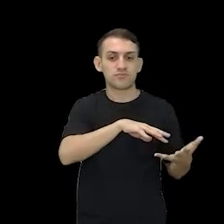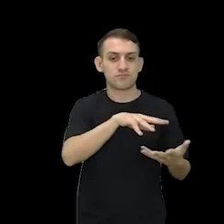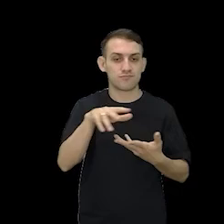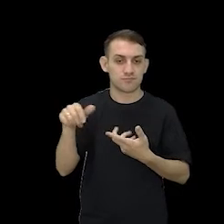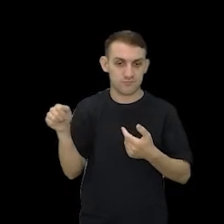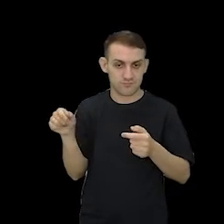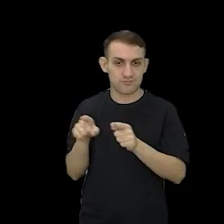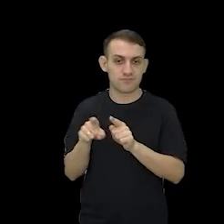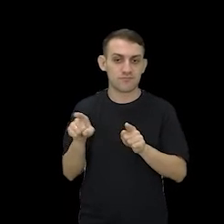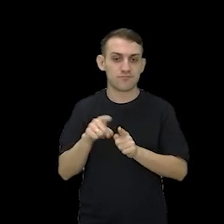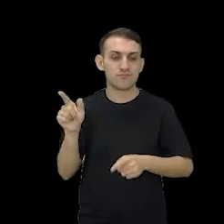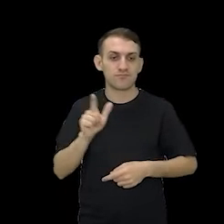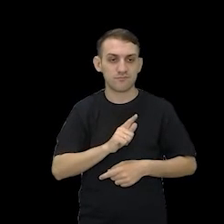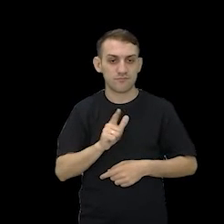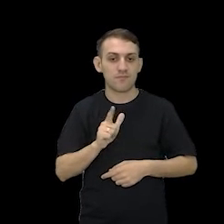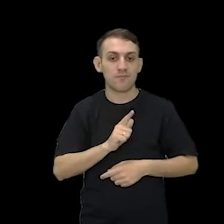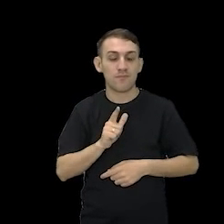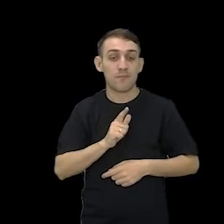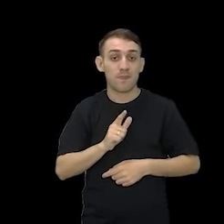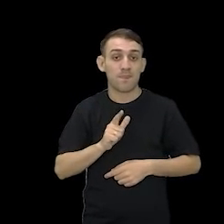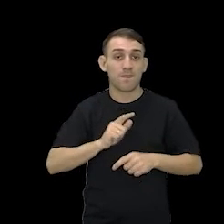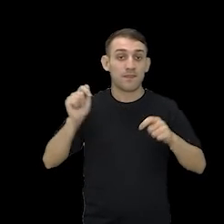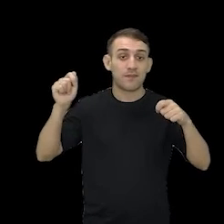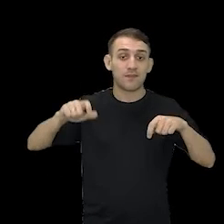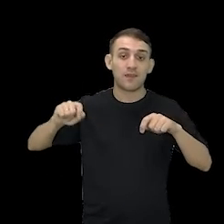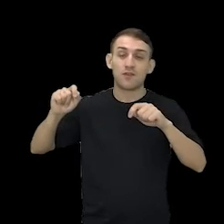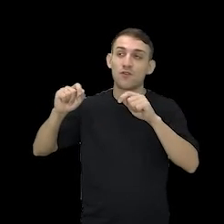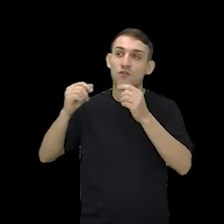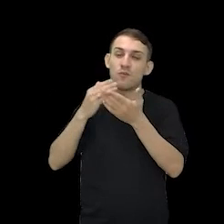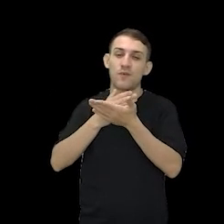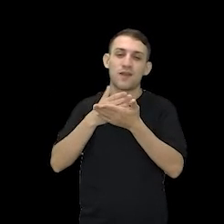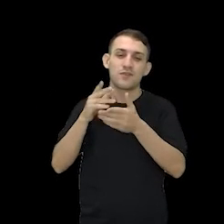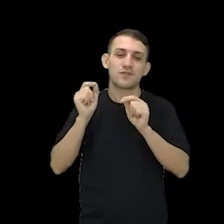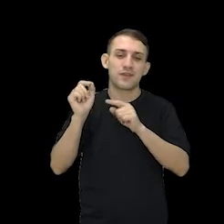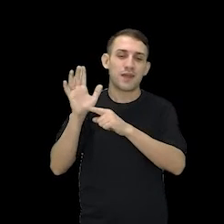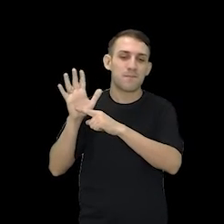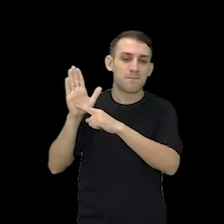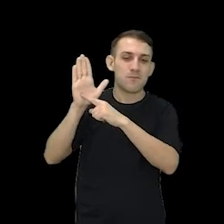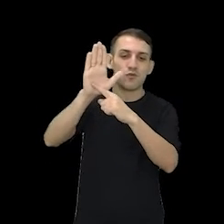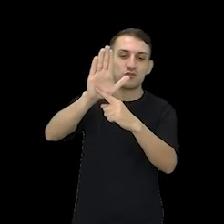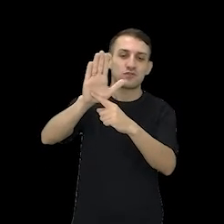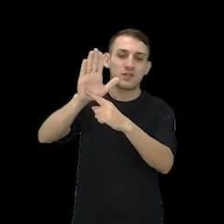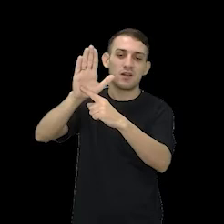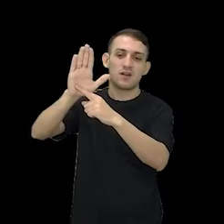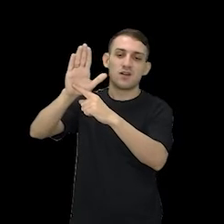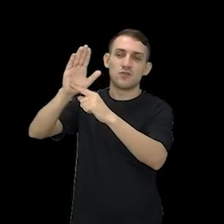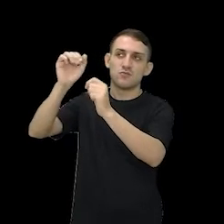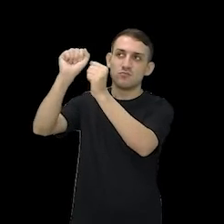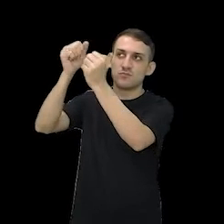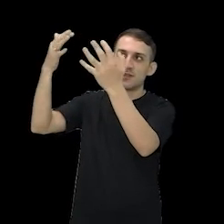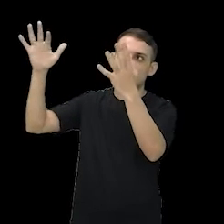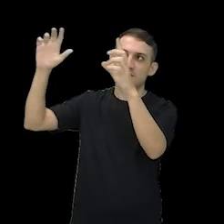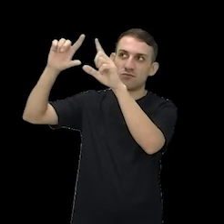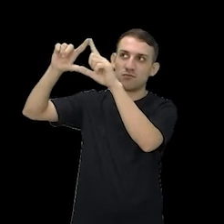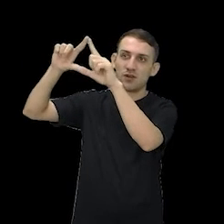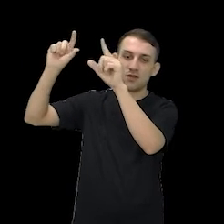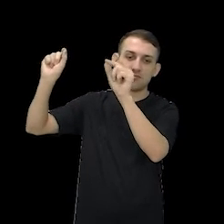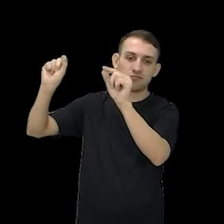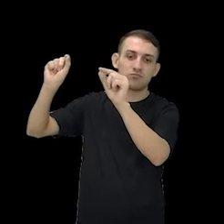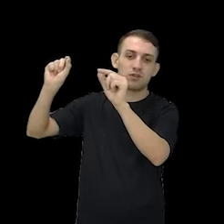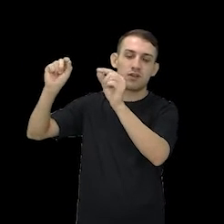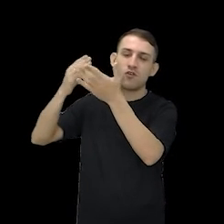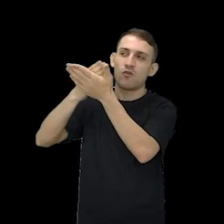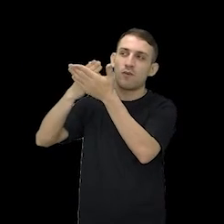com o sol e vai aparecendo a parte luminosa dela, a parte brilhante. Vai